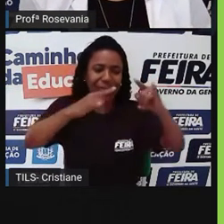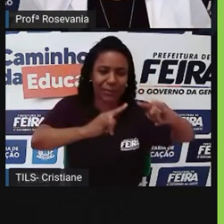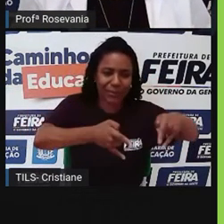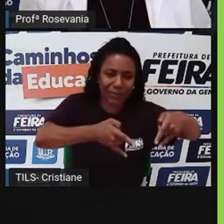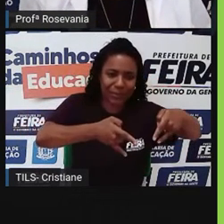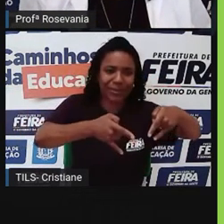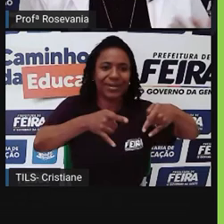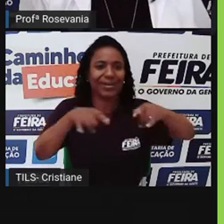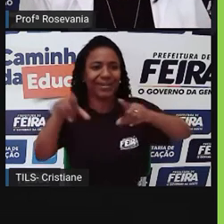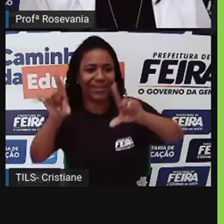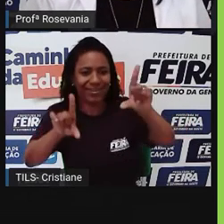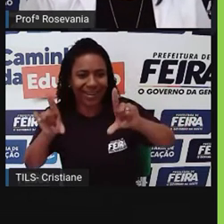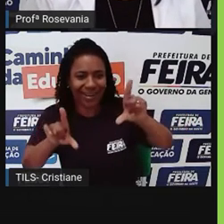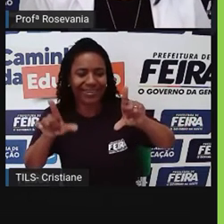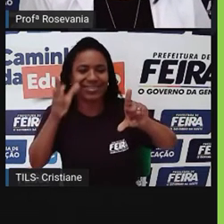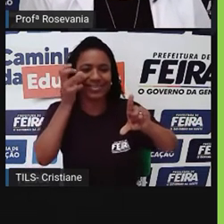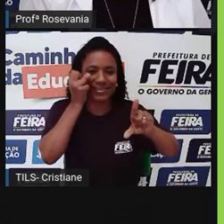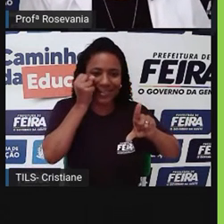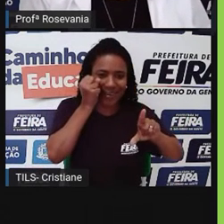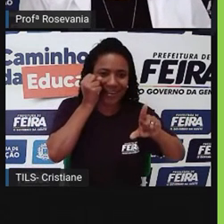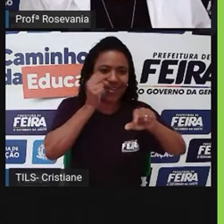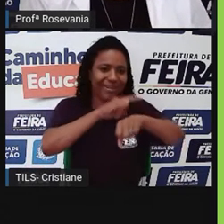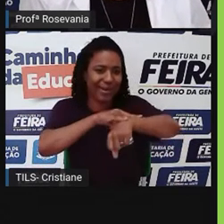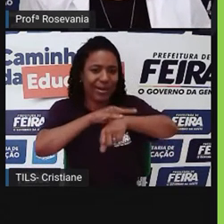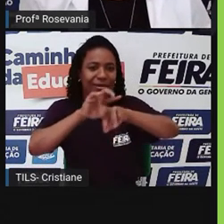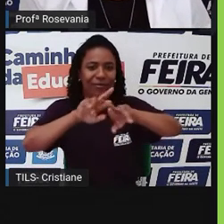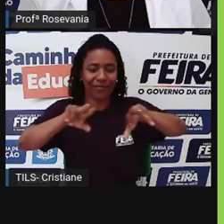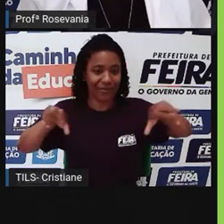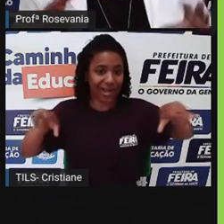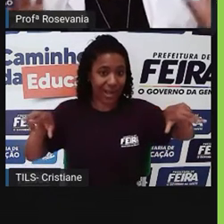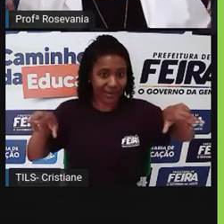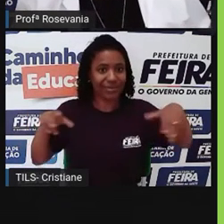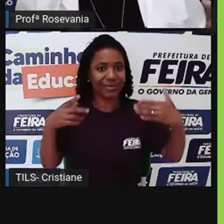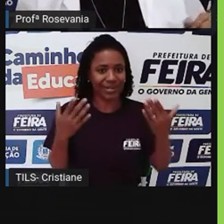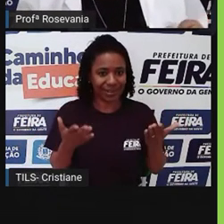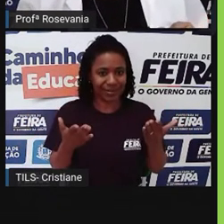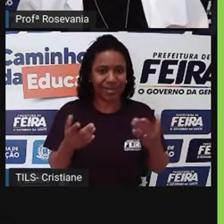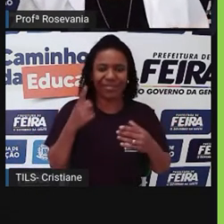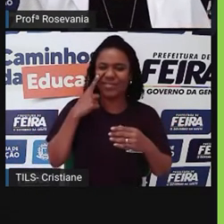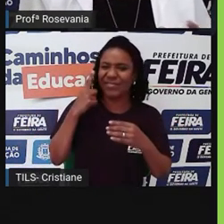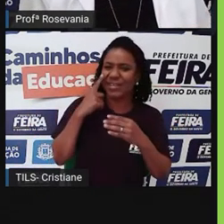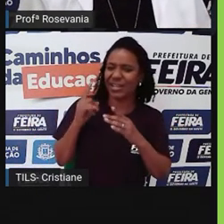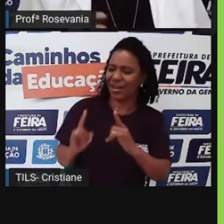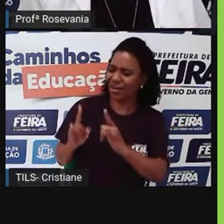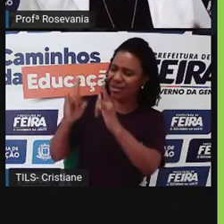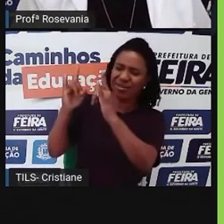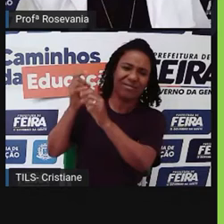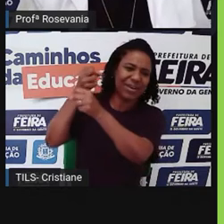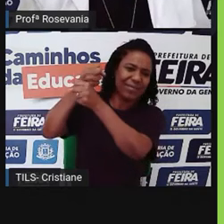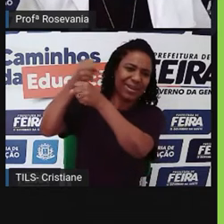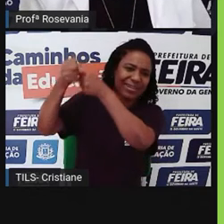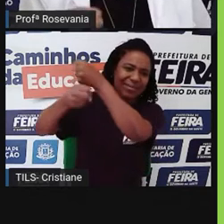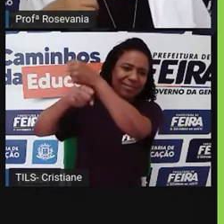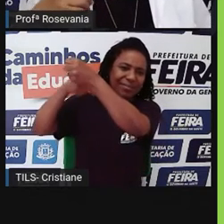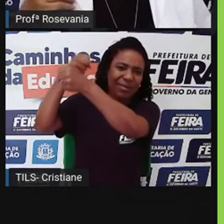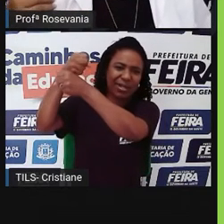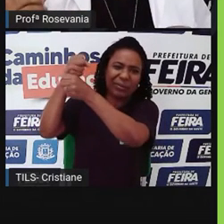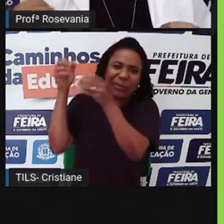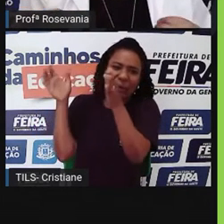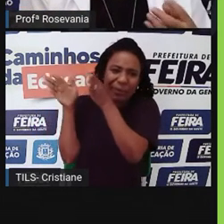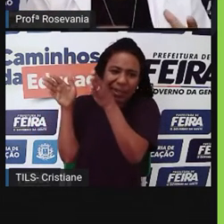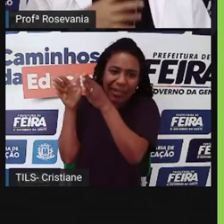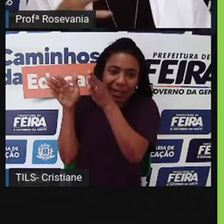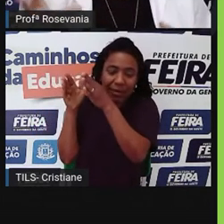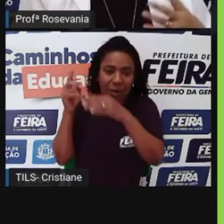arrumadinho. Talvez a gente nem comprasse tantos apartamentos assim, que a gente olha e diz, poxa, pequenininho, mas depois que, né, os